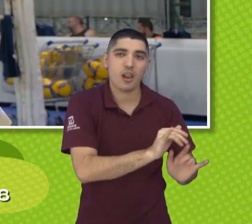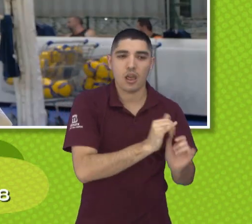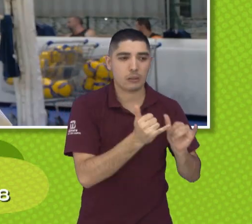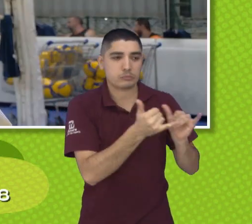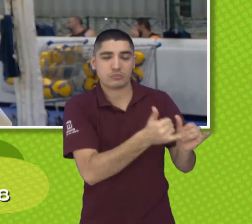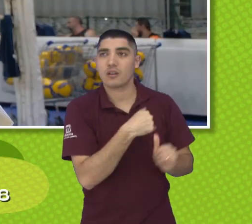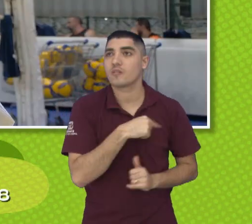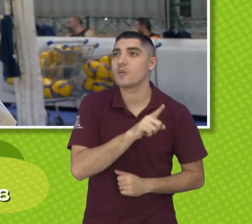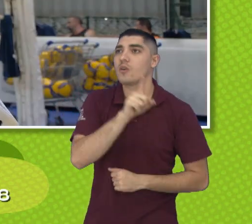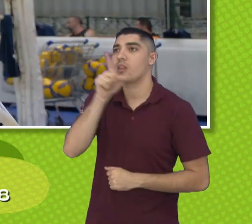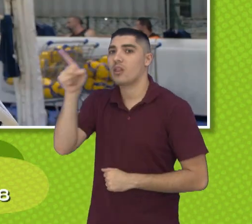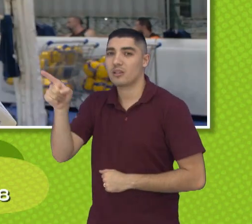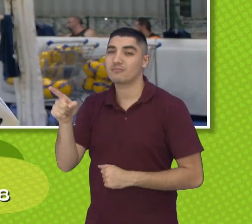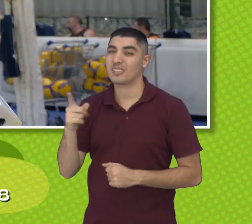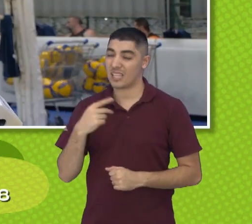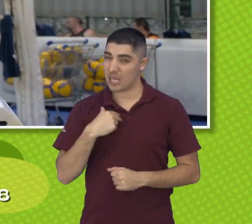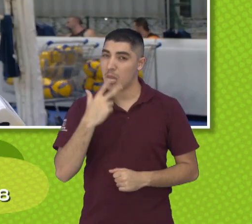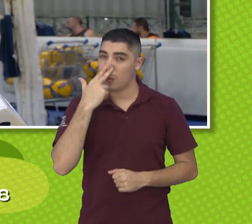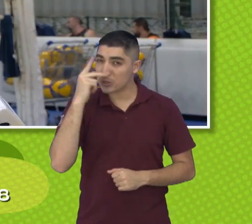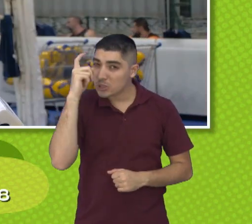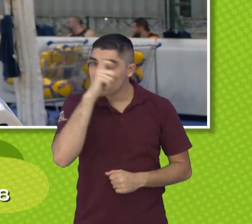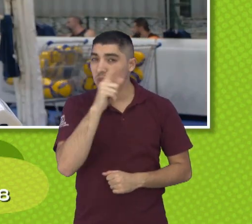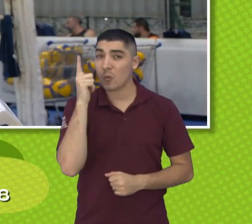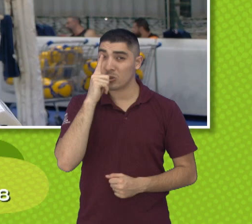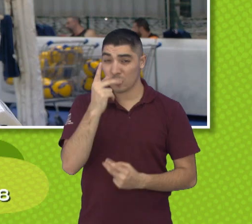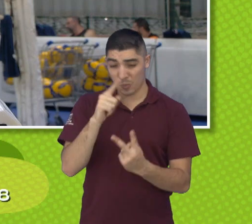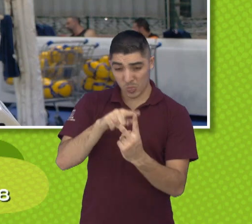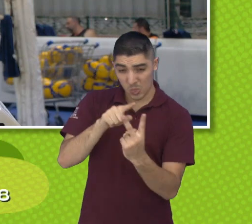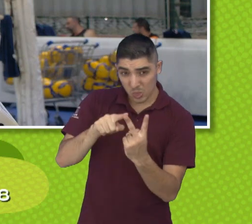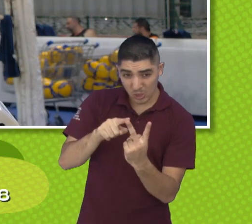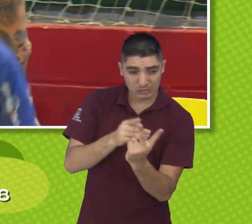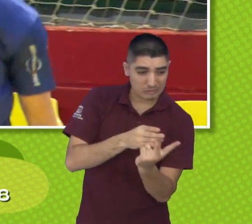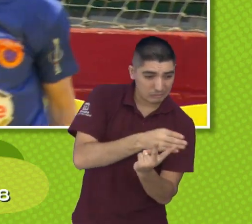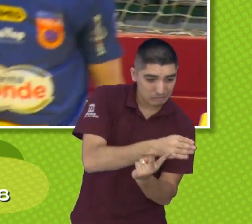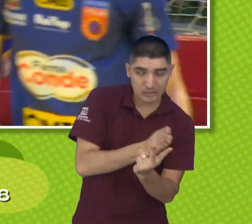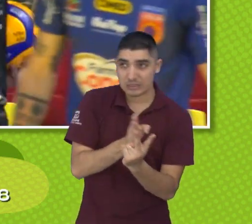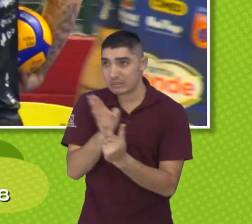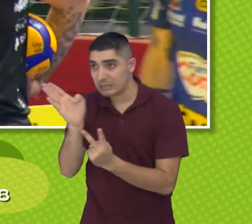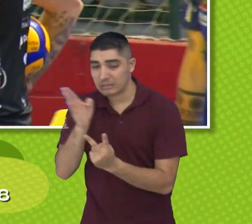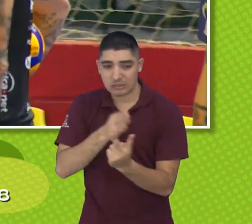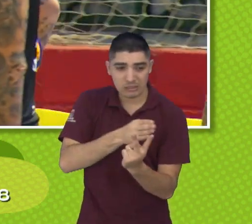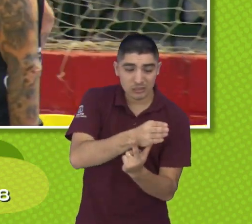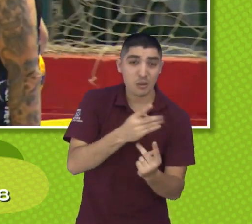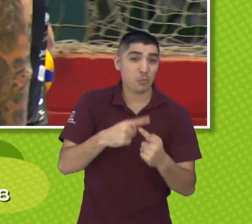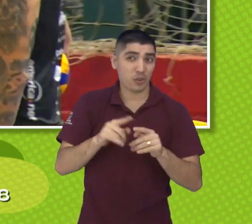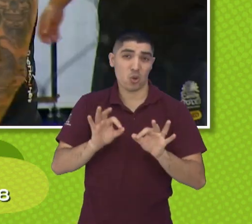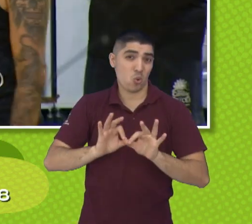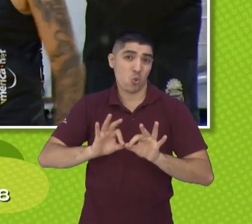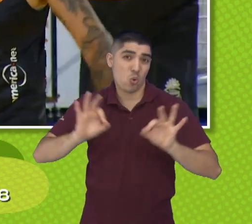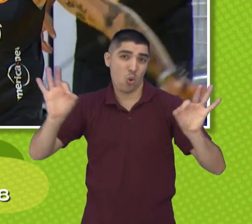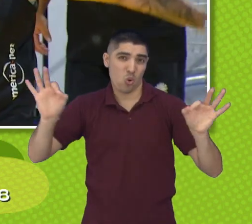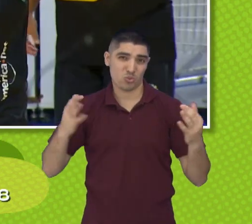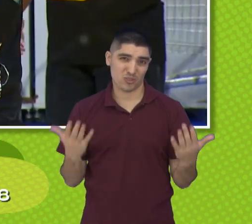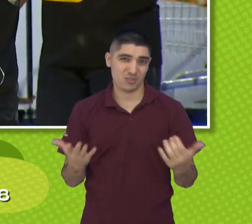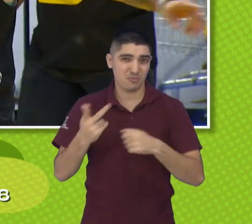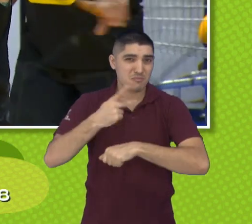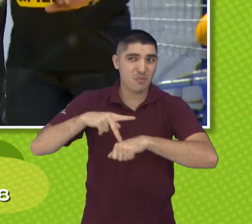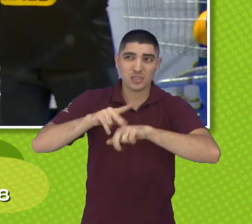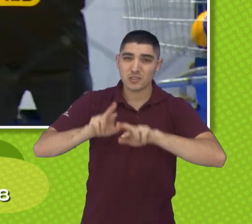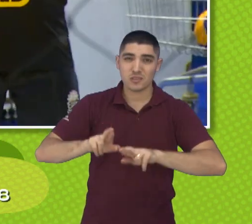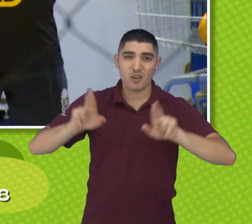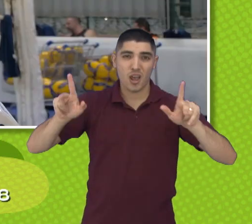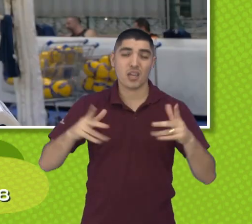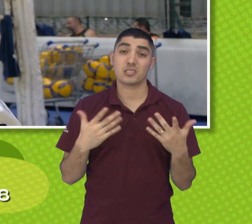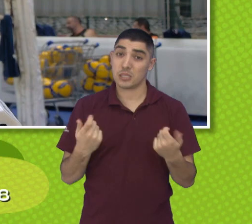difícil o Schwanck conciliar os dois pela questão geográfica e pela questão também de atenção, né? Ele teria que ter